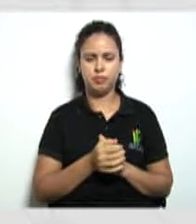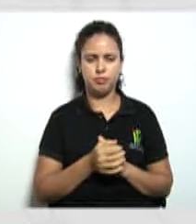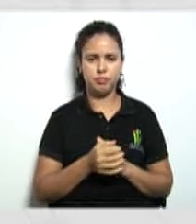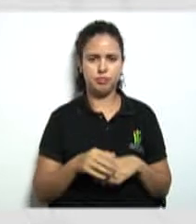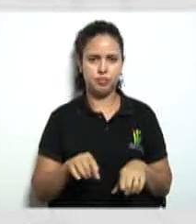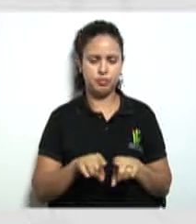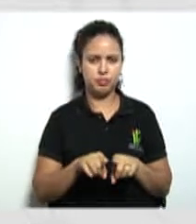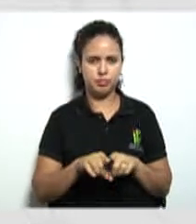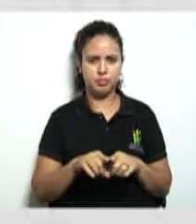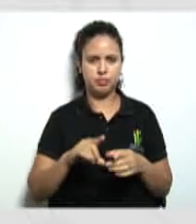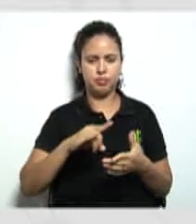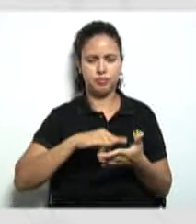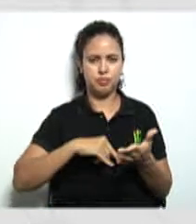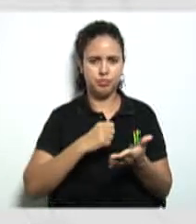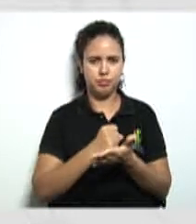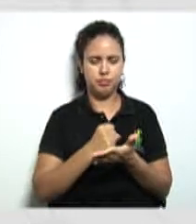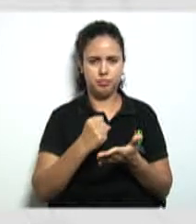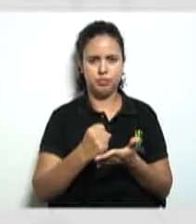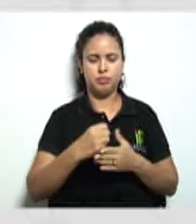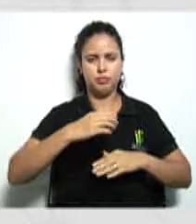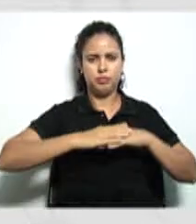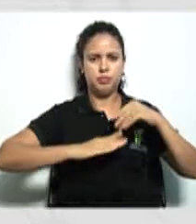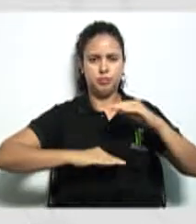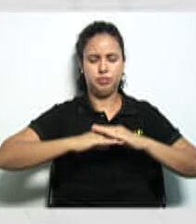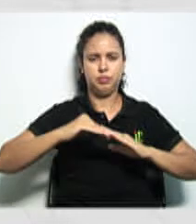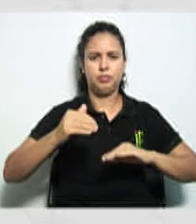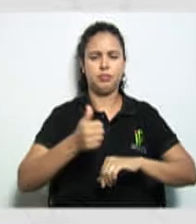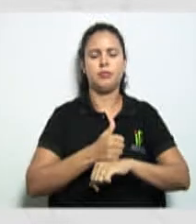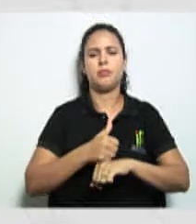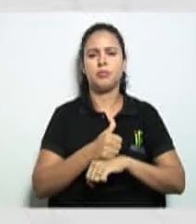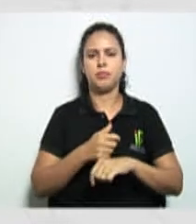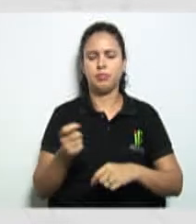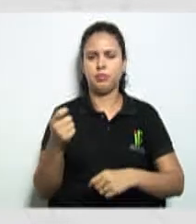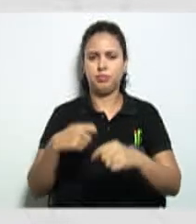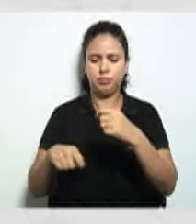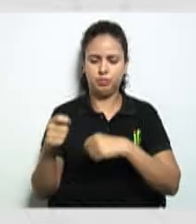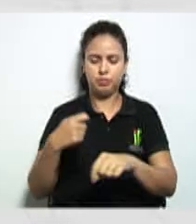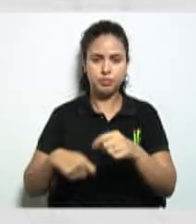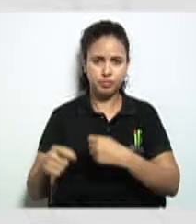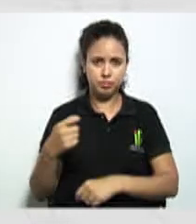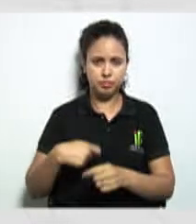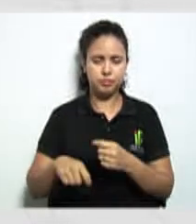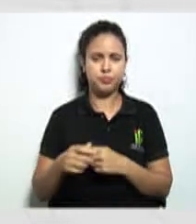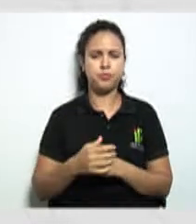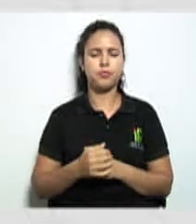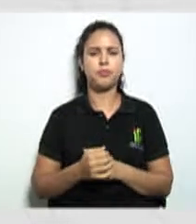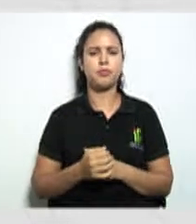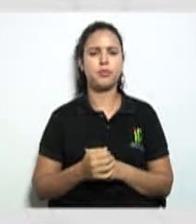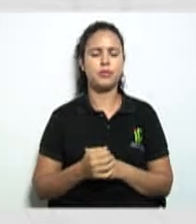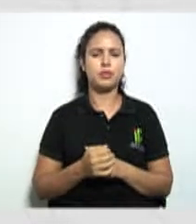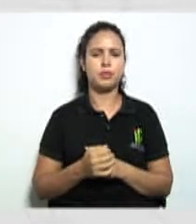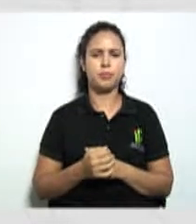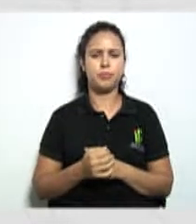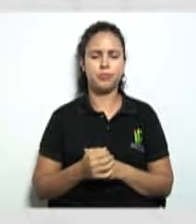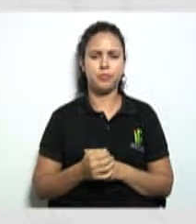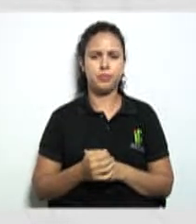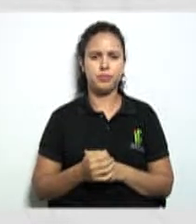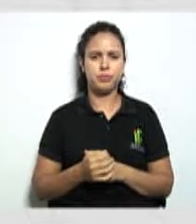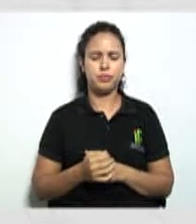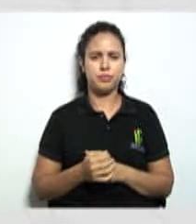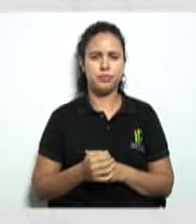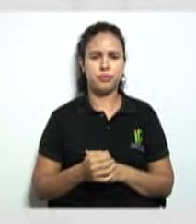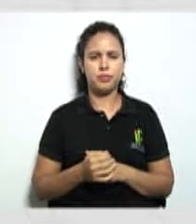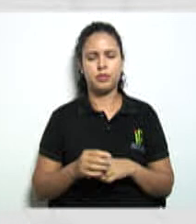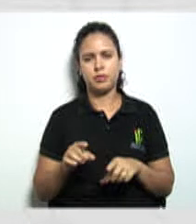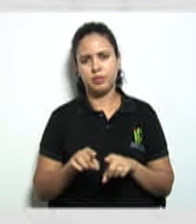carteira profissional do contador né que é a cópia da da carteira de trabalho da carteira de trabalho não